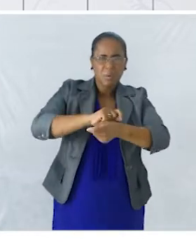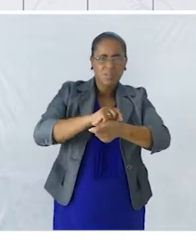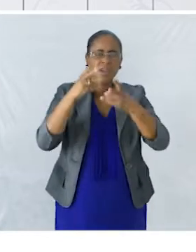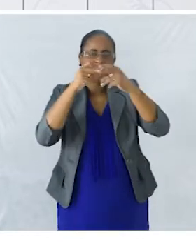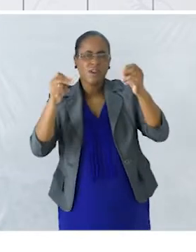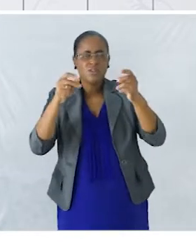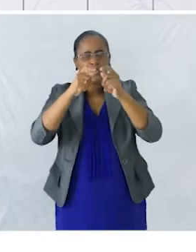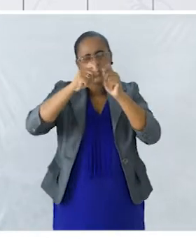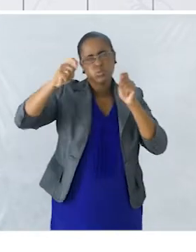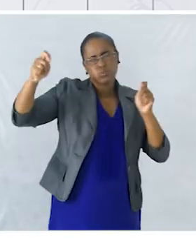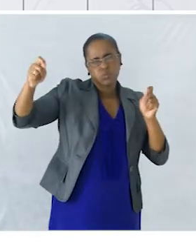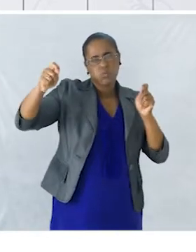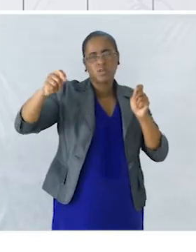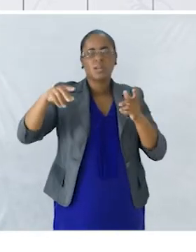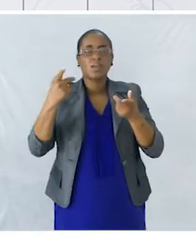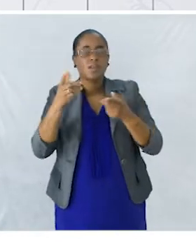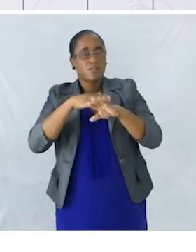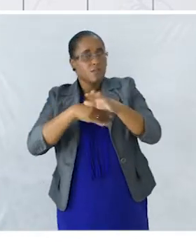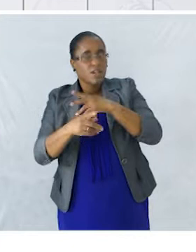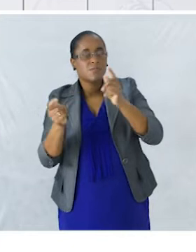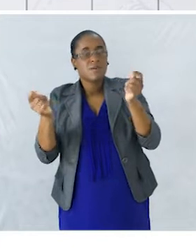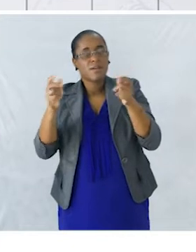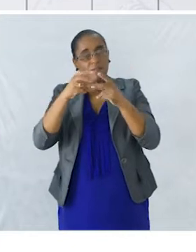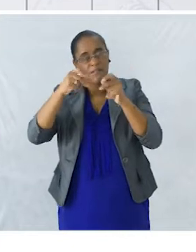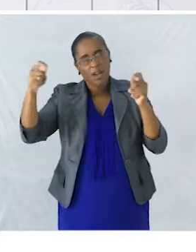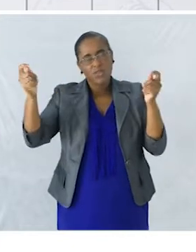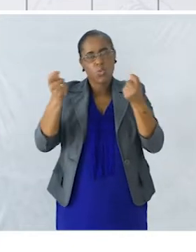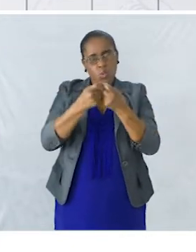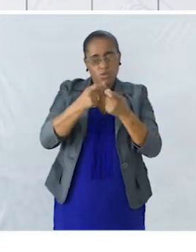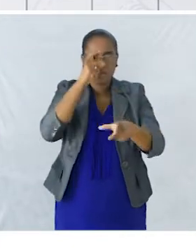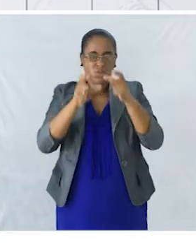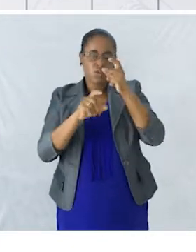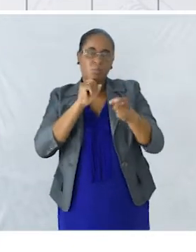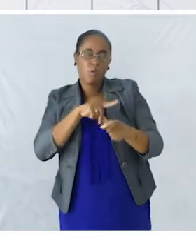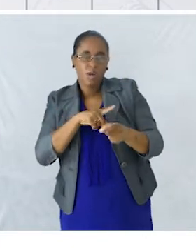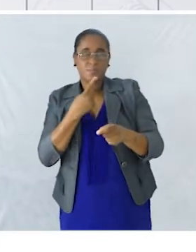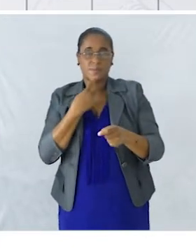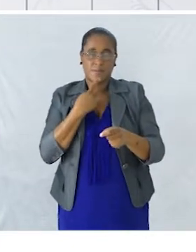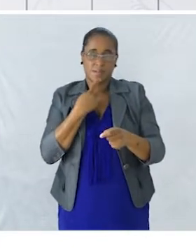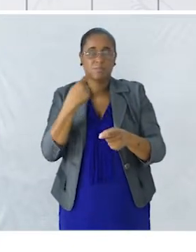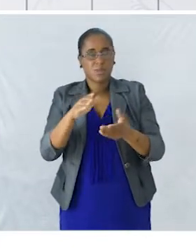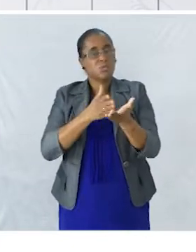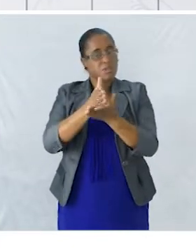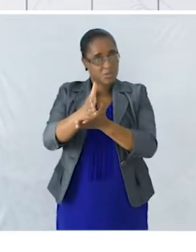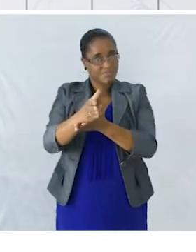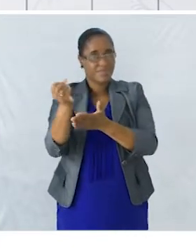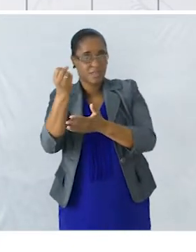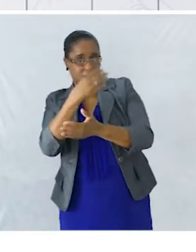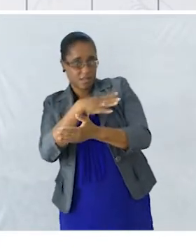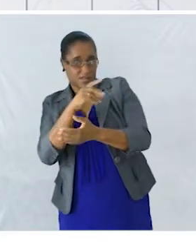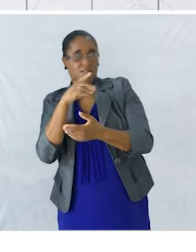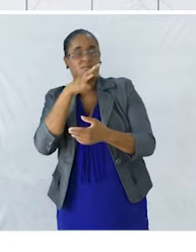perceber Então ainda temos A continuação No slide a seguir Que diz Sobre a